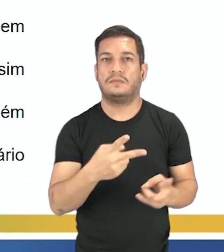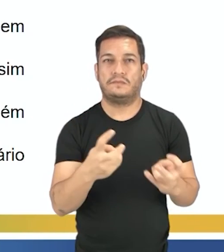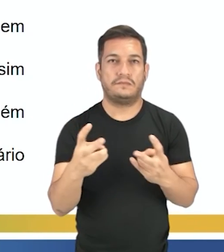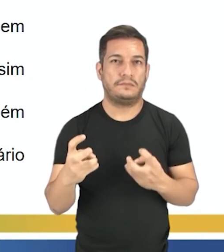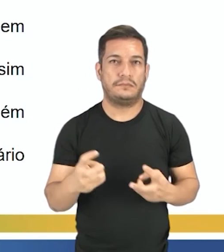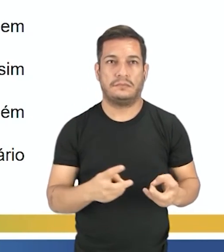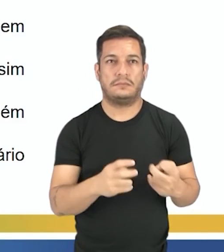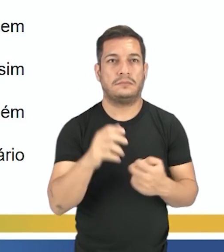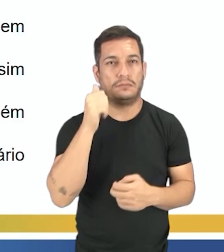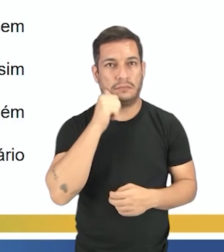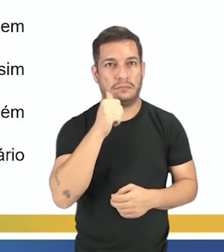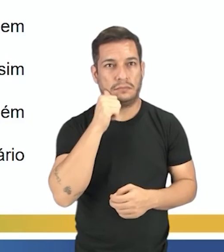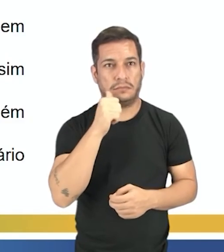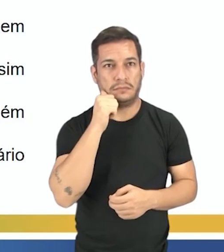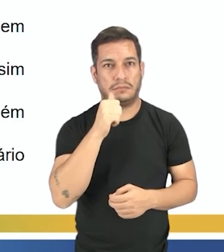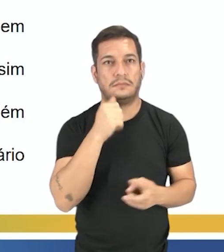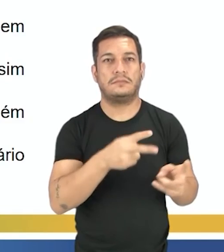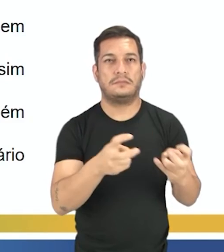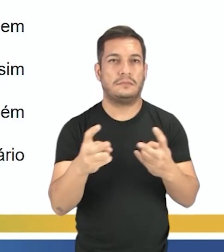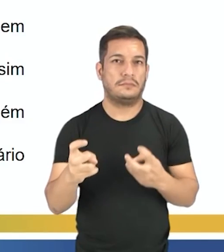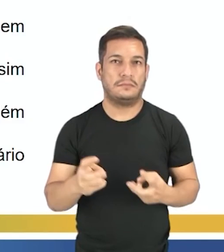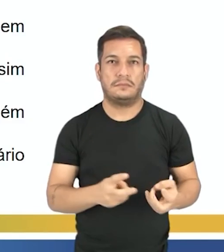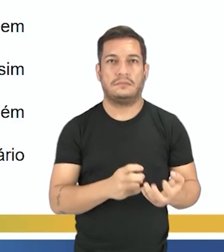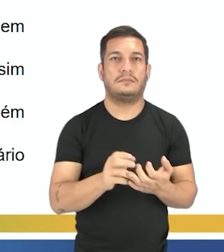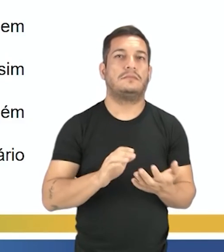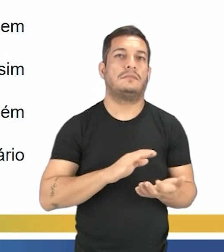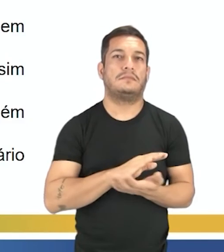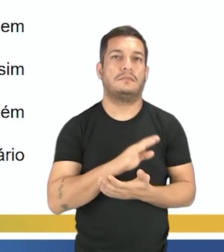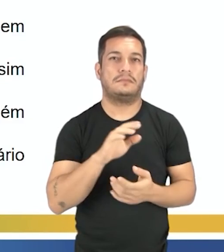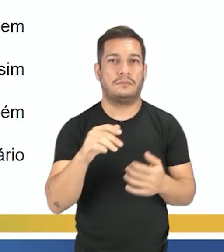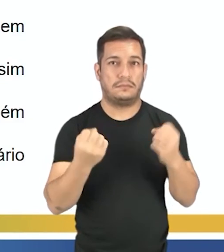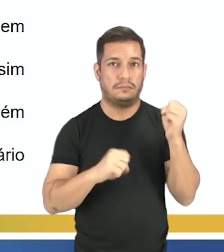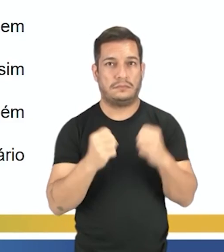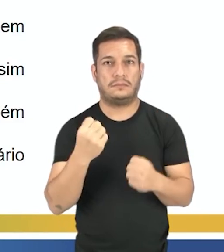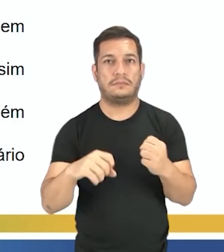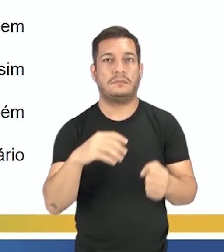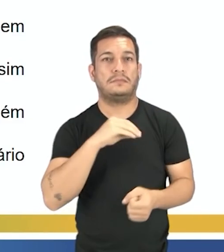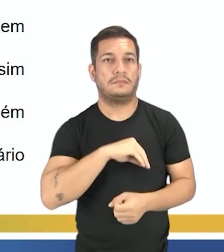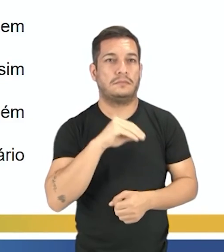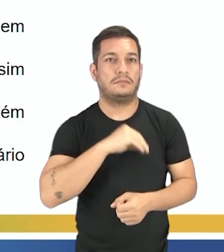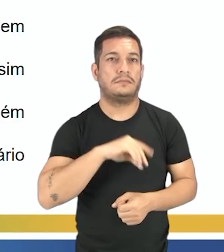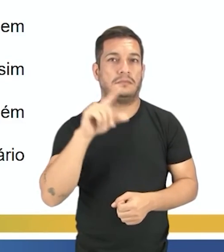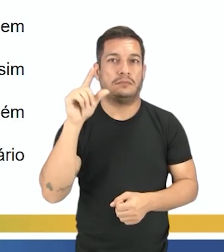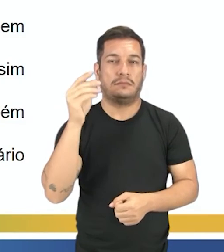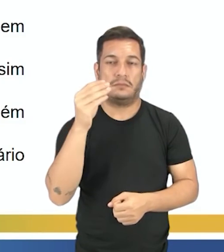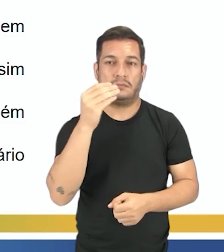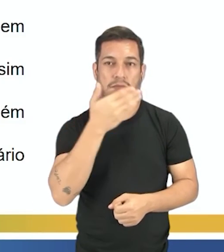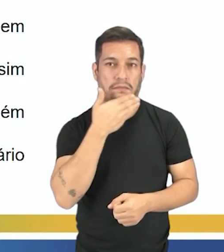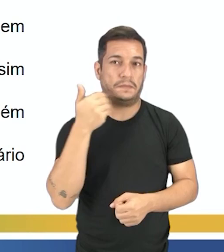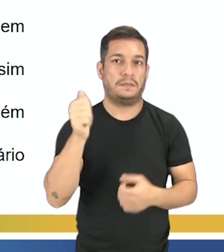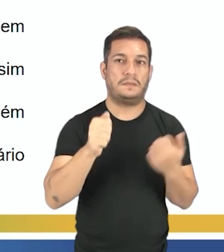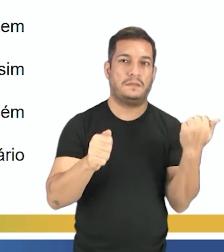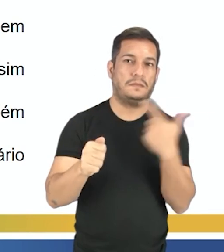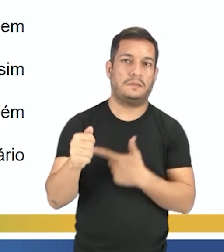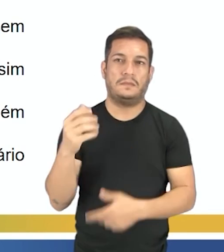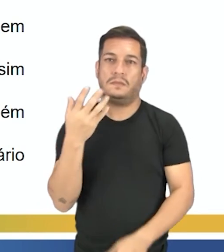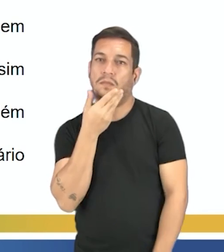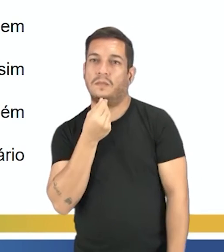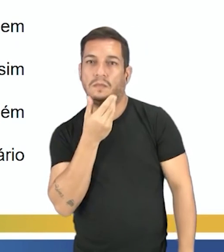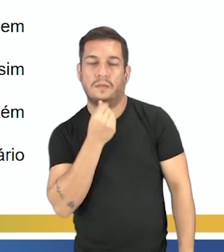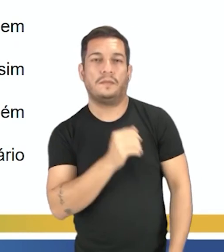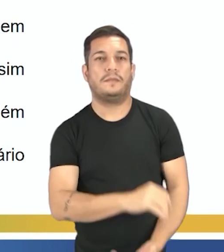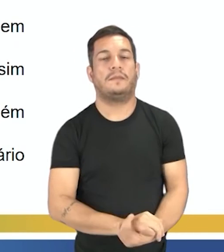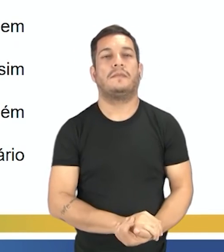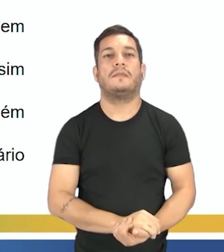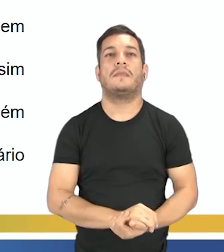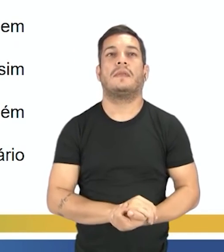exploradas nas fábricas e recebiam salários superior ao do